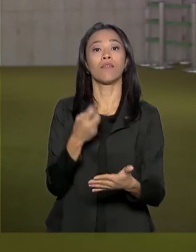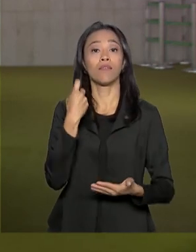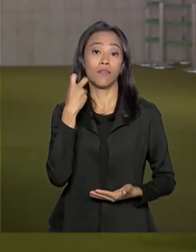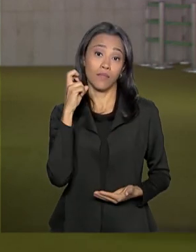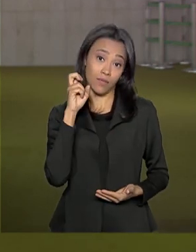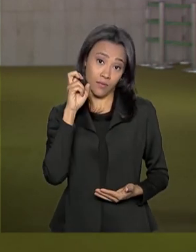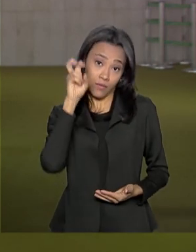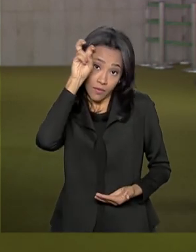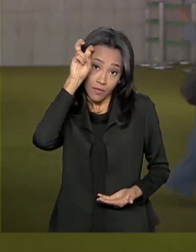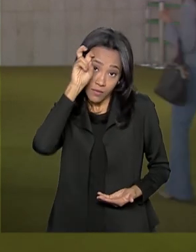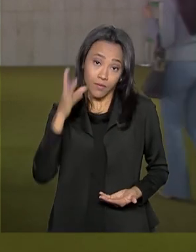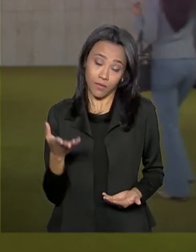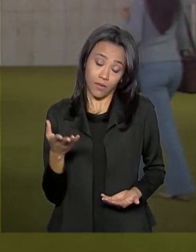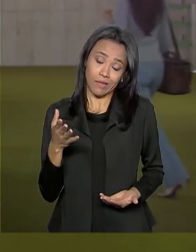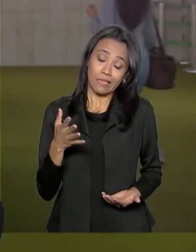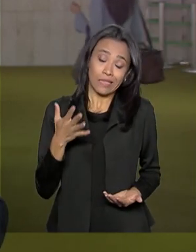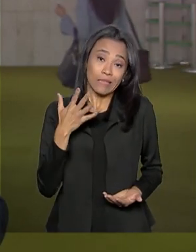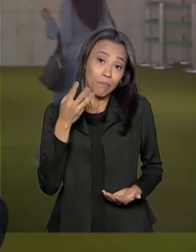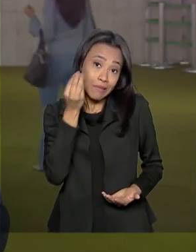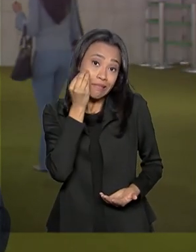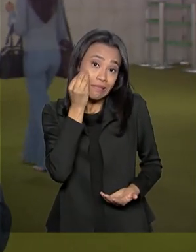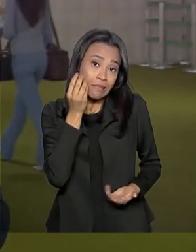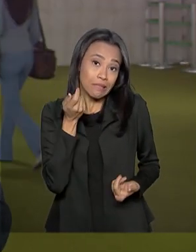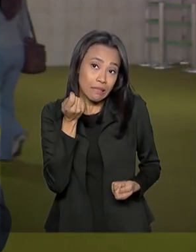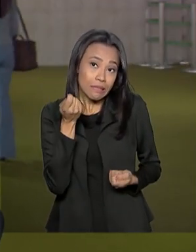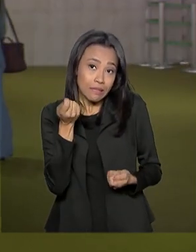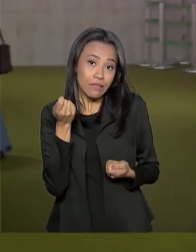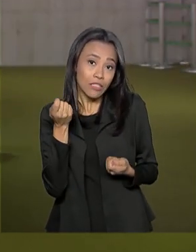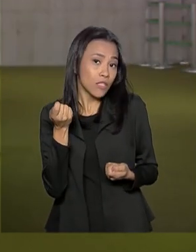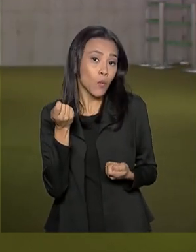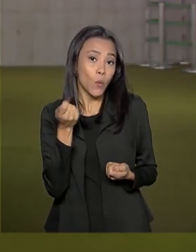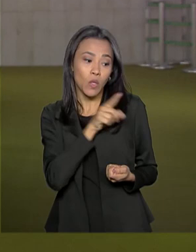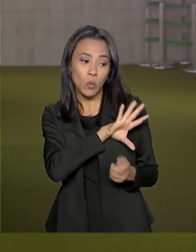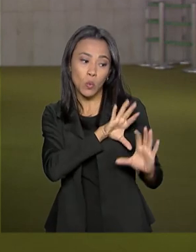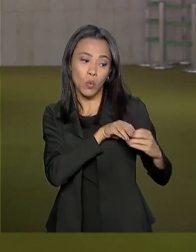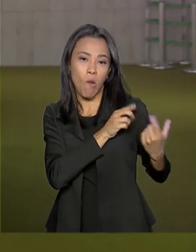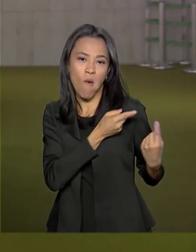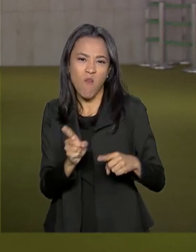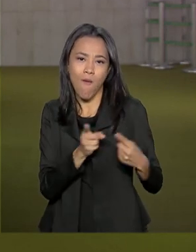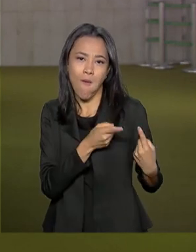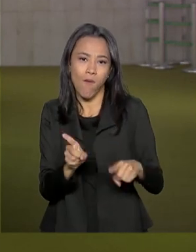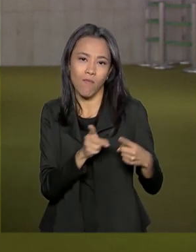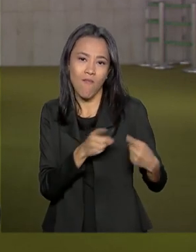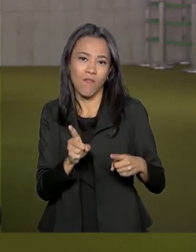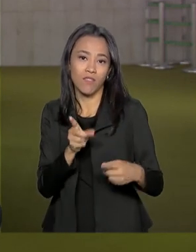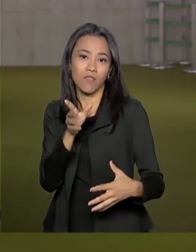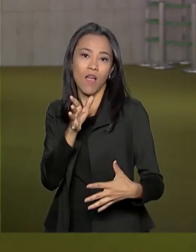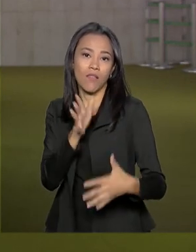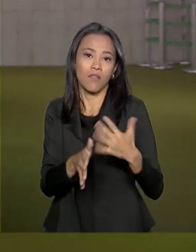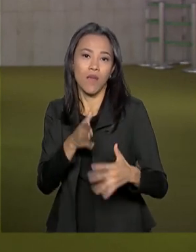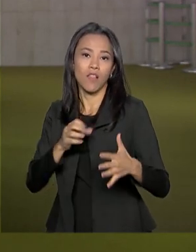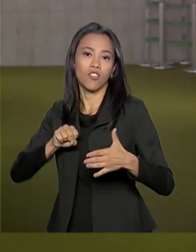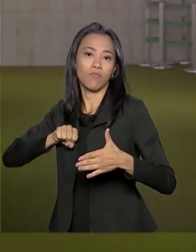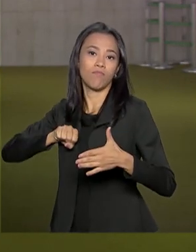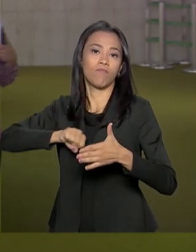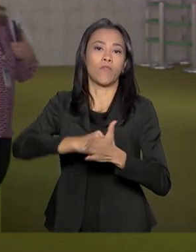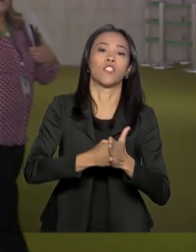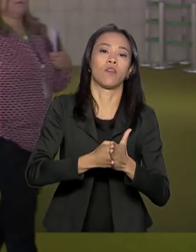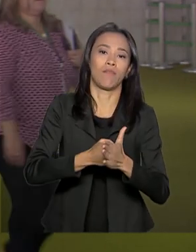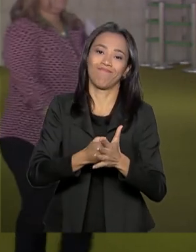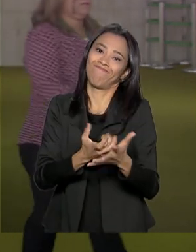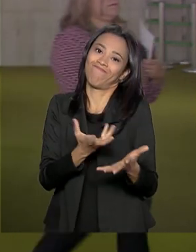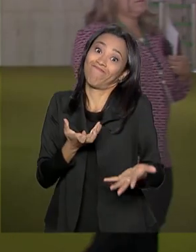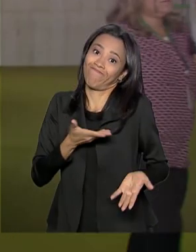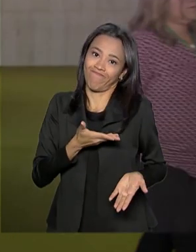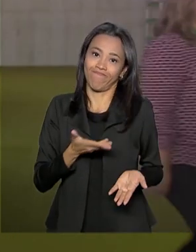embora exista aí uma tentativa, uma promessa de tentativa da oposição de bloquear, de obstruir esse processo. Ontem, o